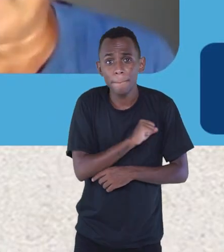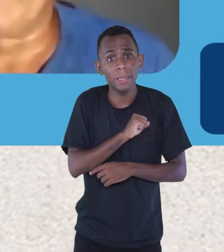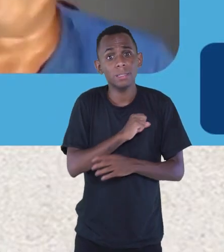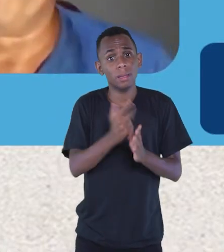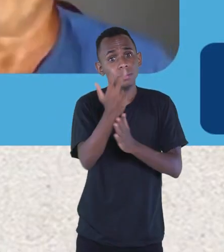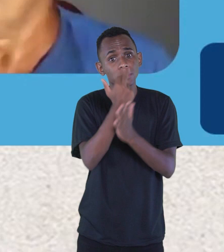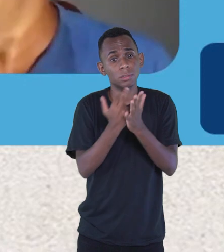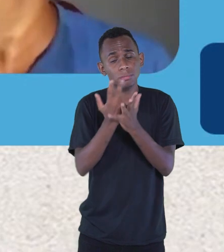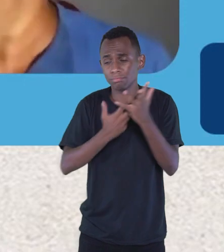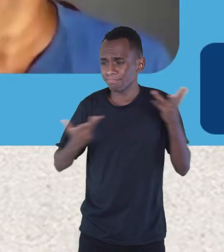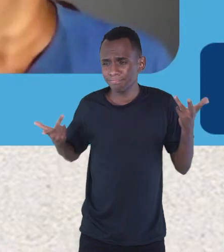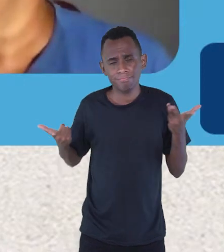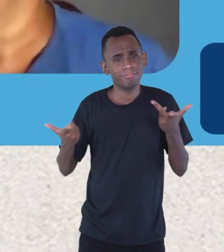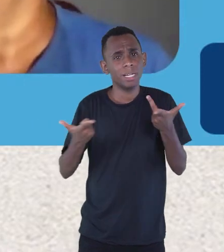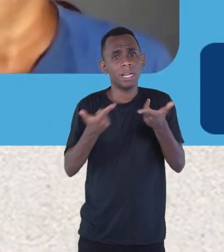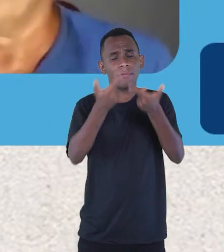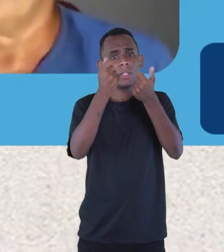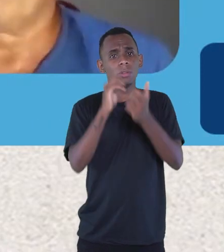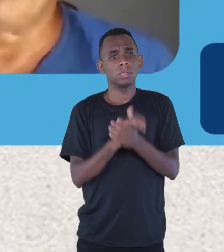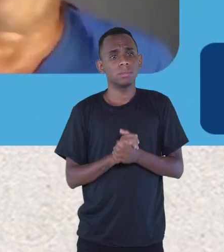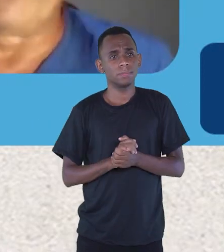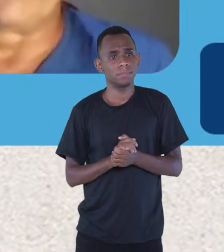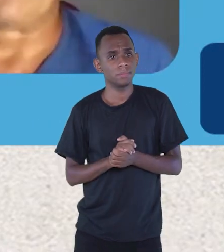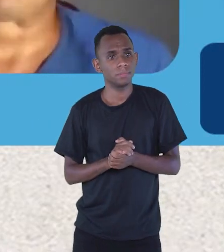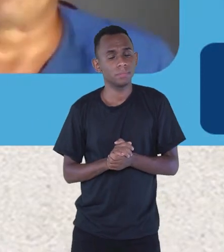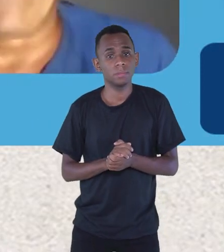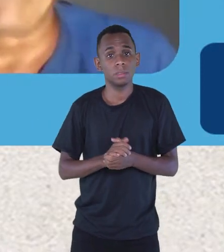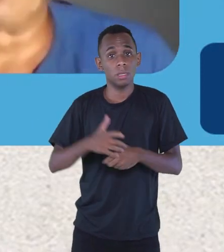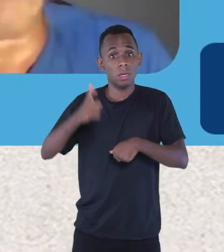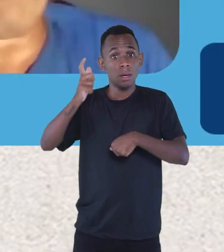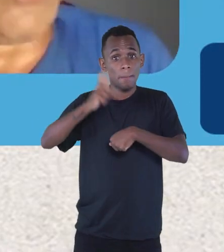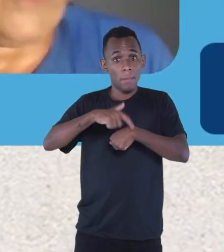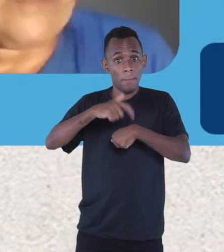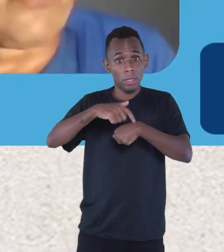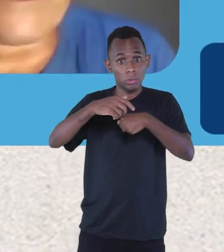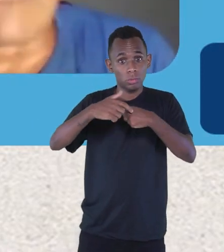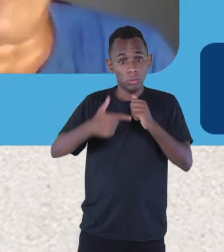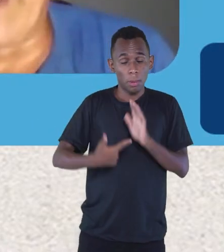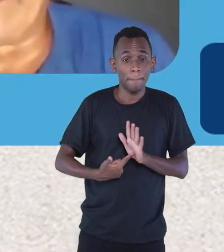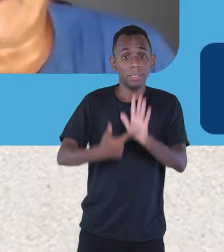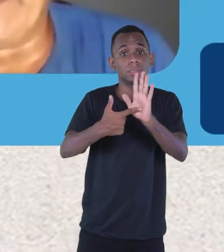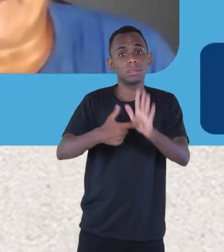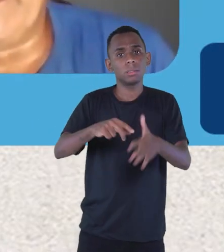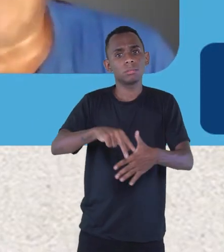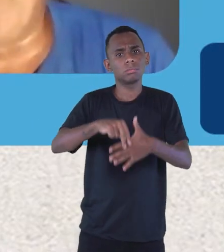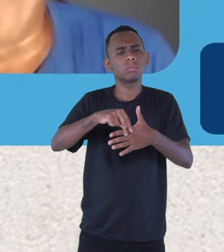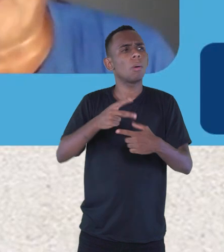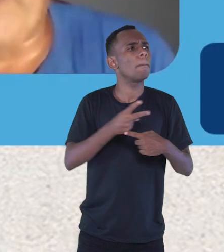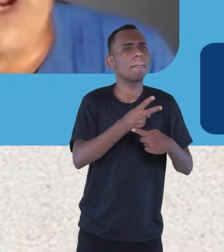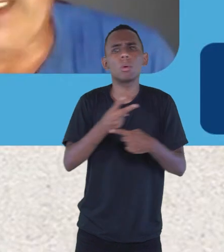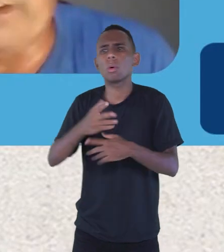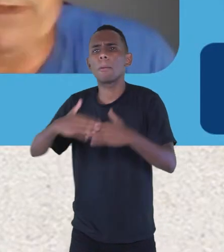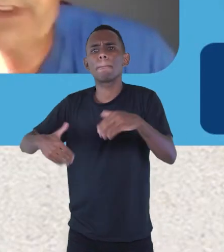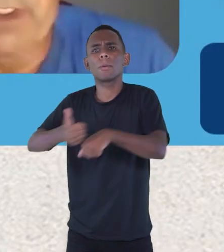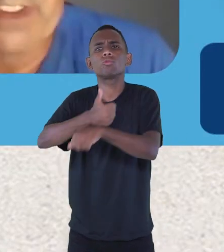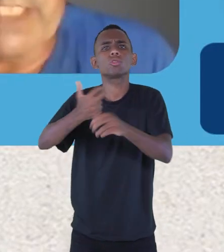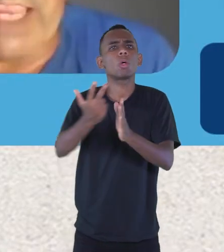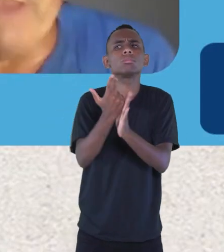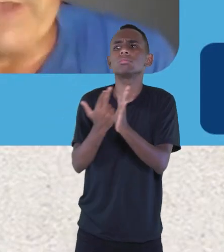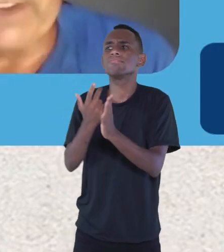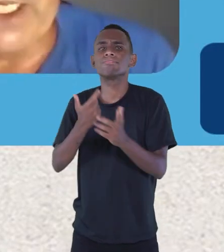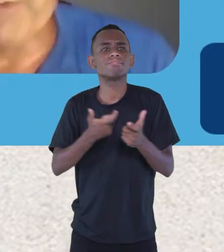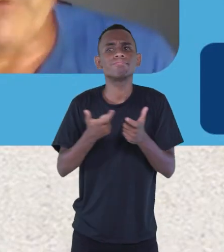maravilhosas. aí, quando eu fui lançar os cordéis, eu estou procurando o ilustrador daqui e dali e um amigo falou, olha,